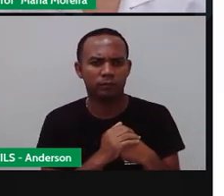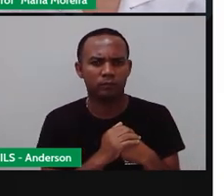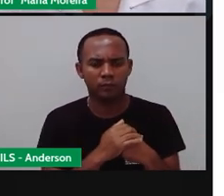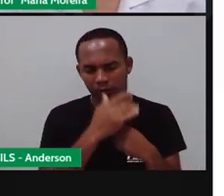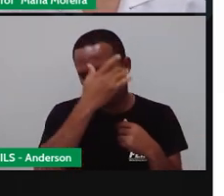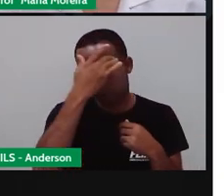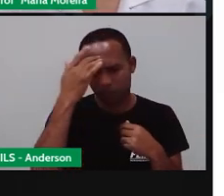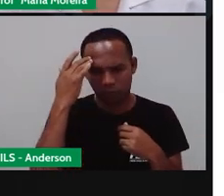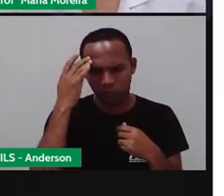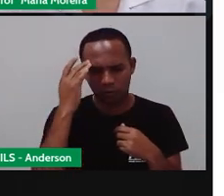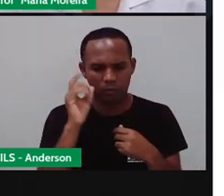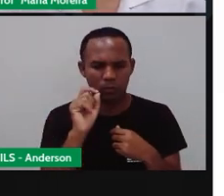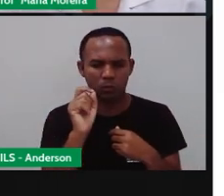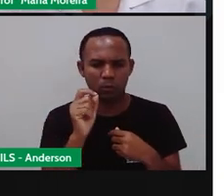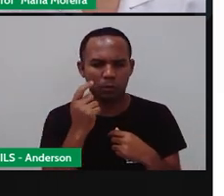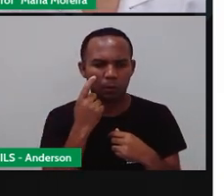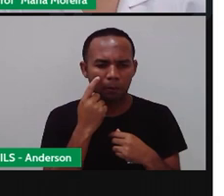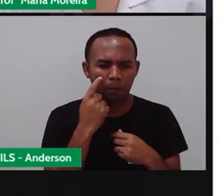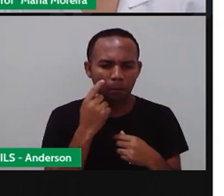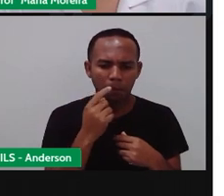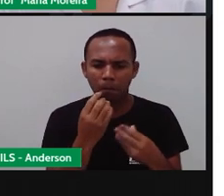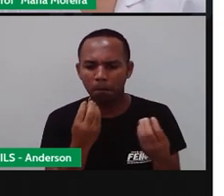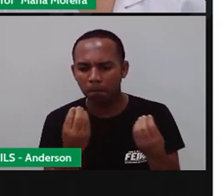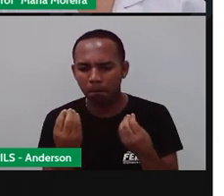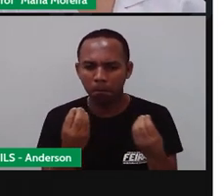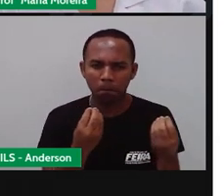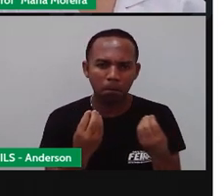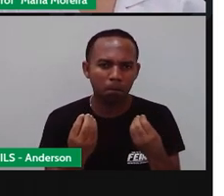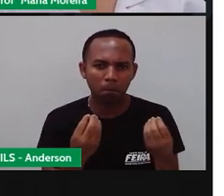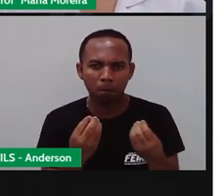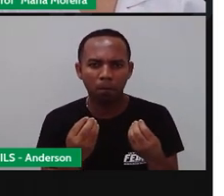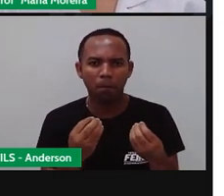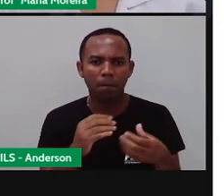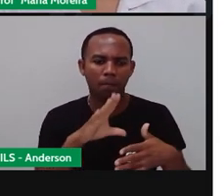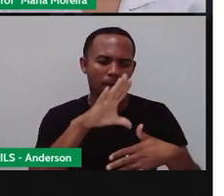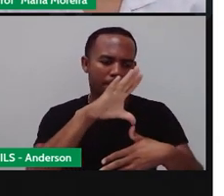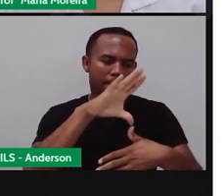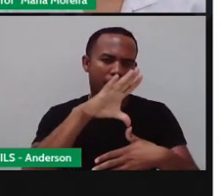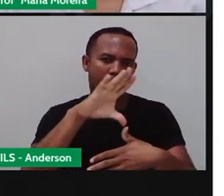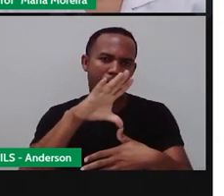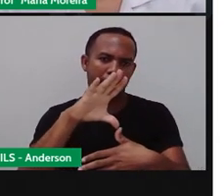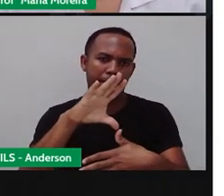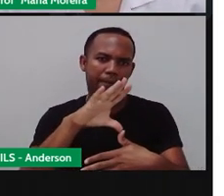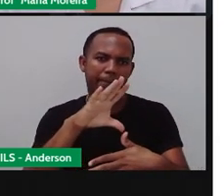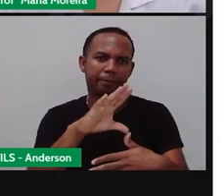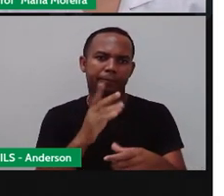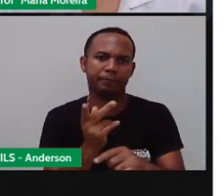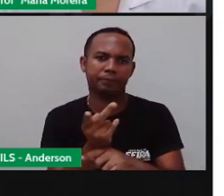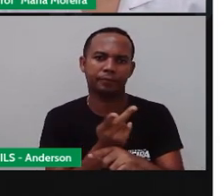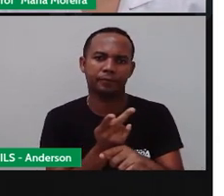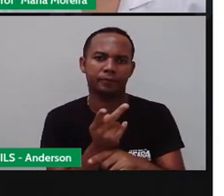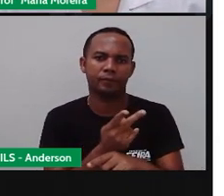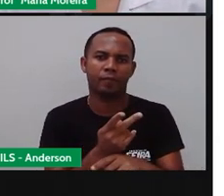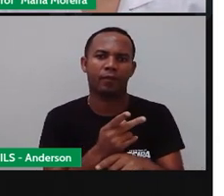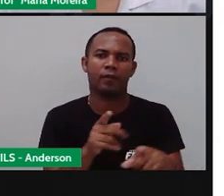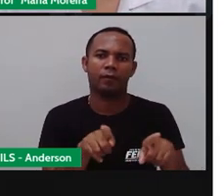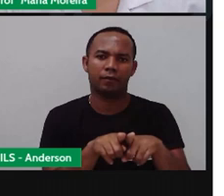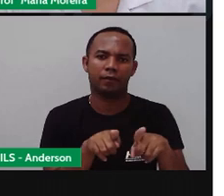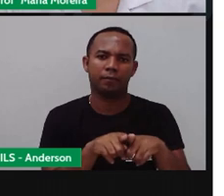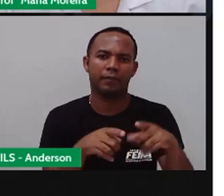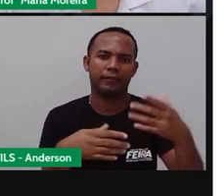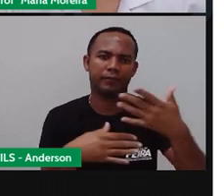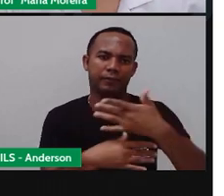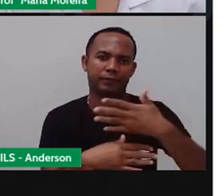essas pessoas se localizam pelo quê? Né? Por mapas. E aqui, ó, nas cidades, podemos